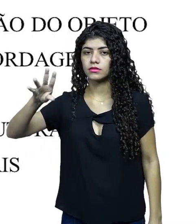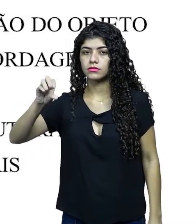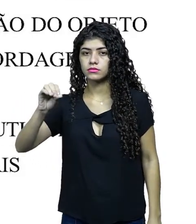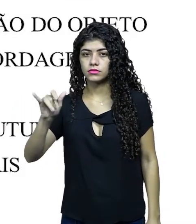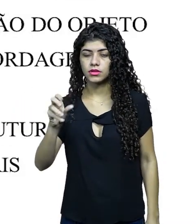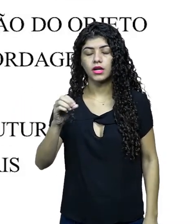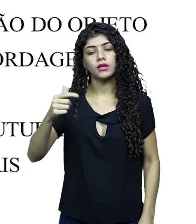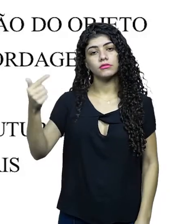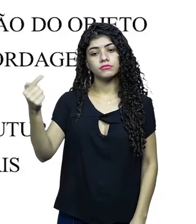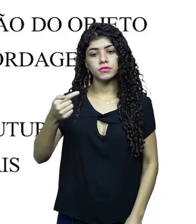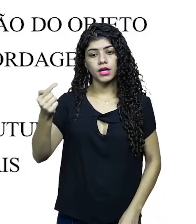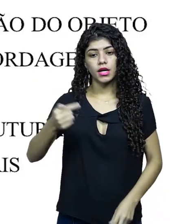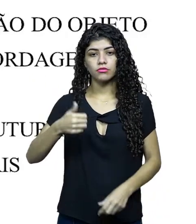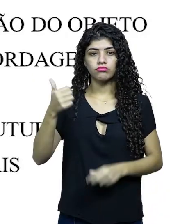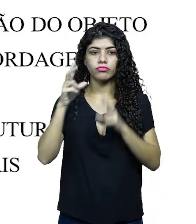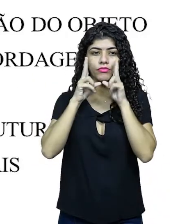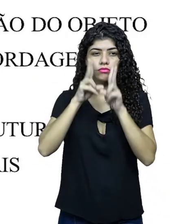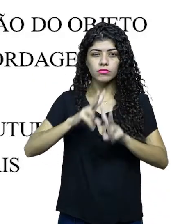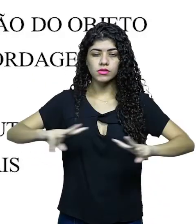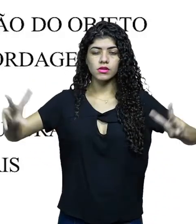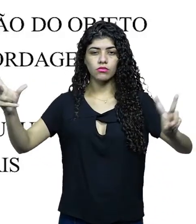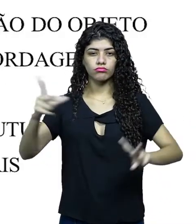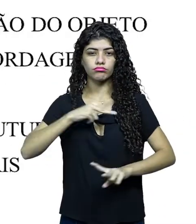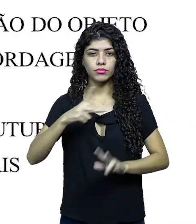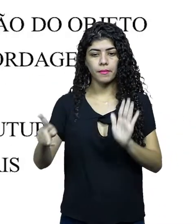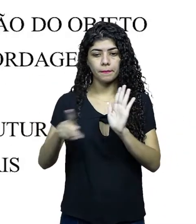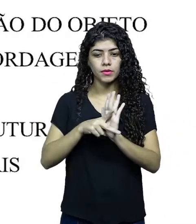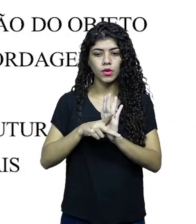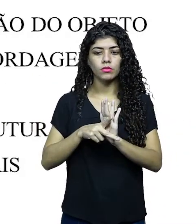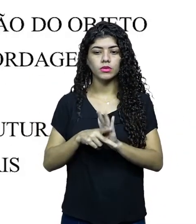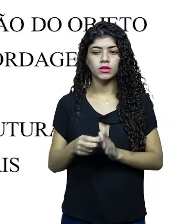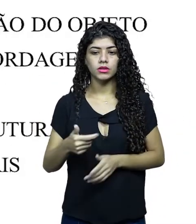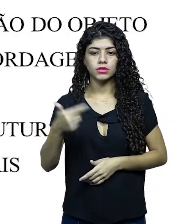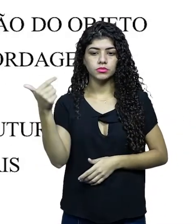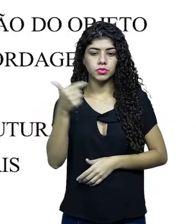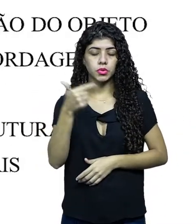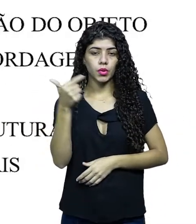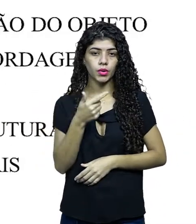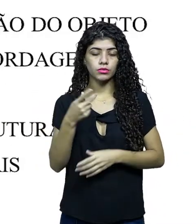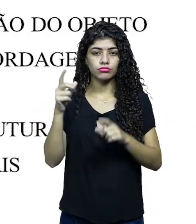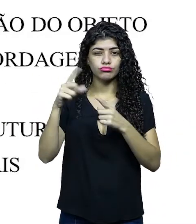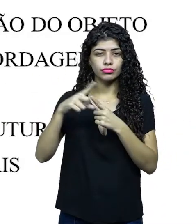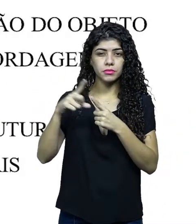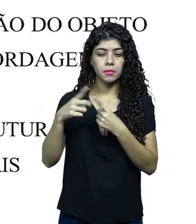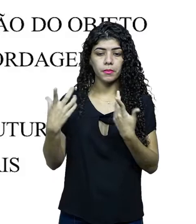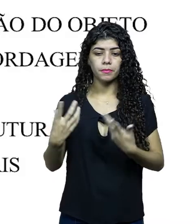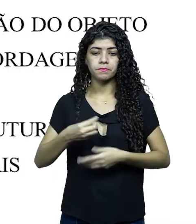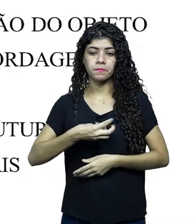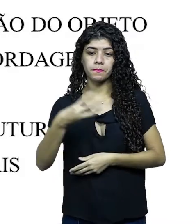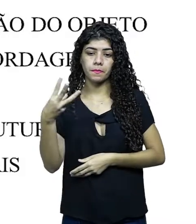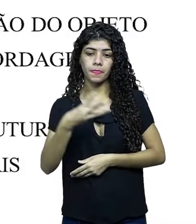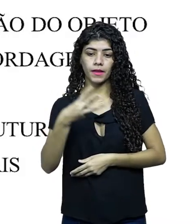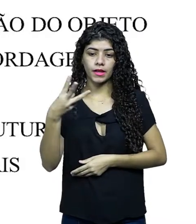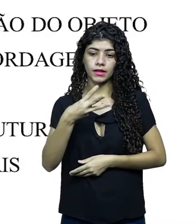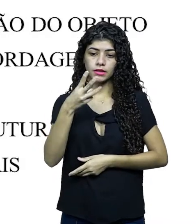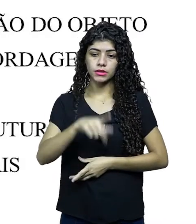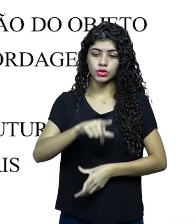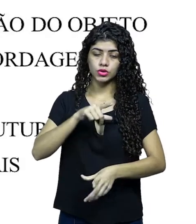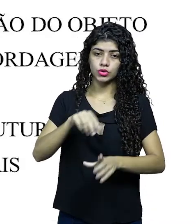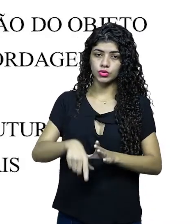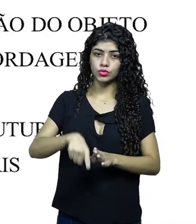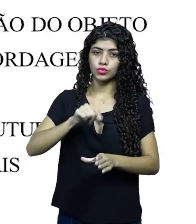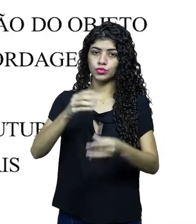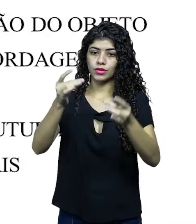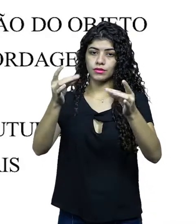sete. Um, visão original. Dois, proposta de documentário. Três,